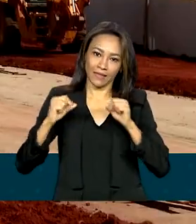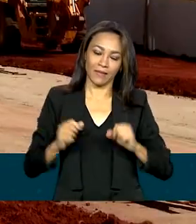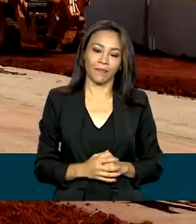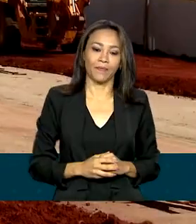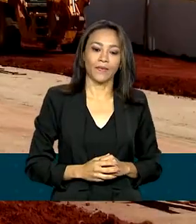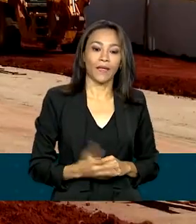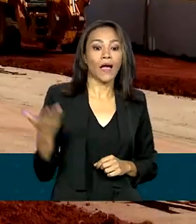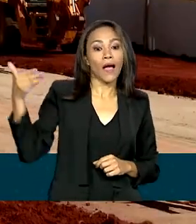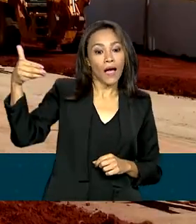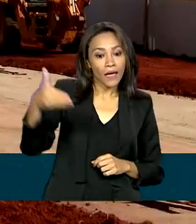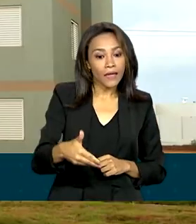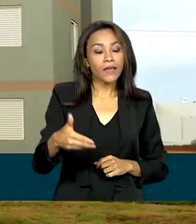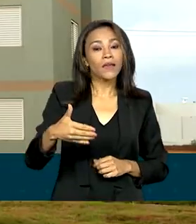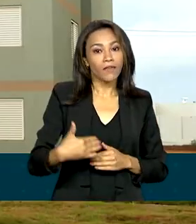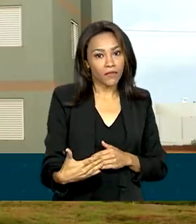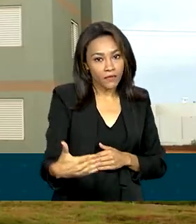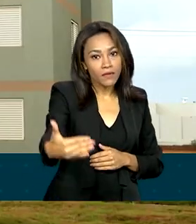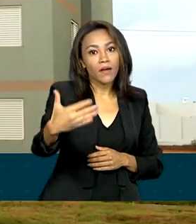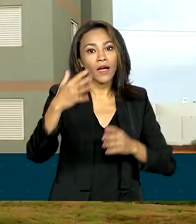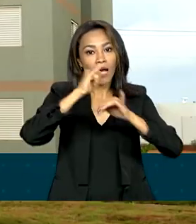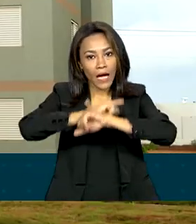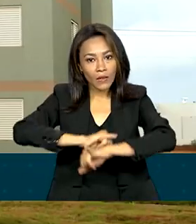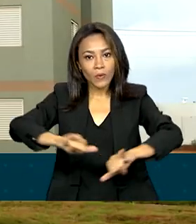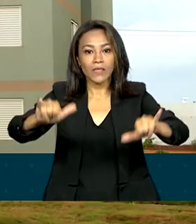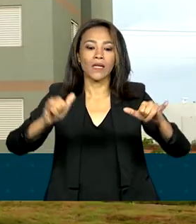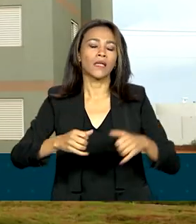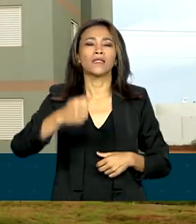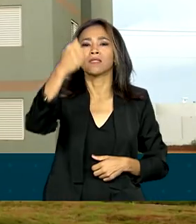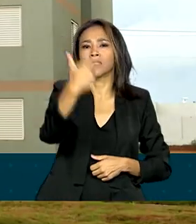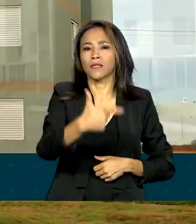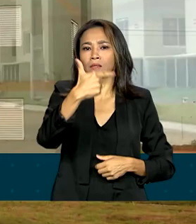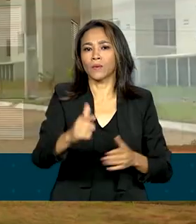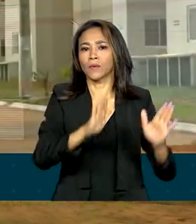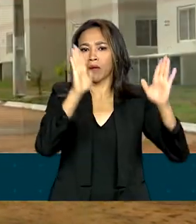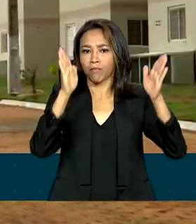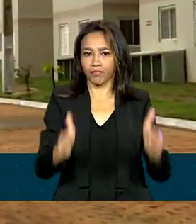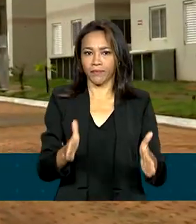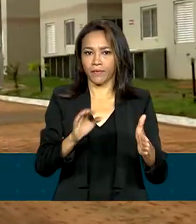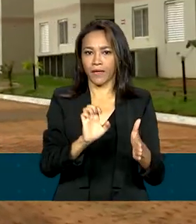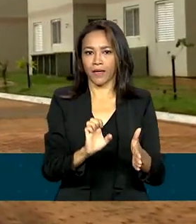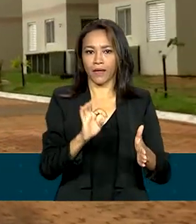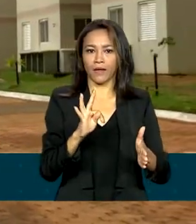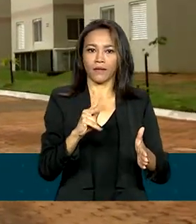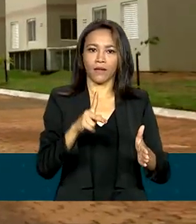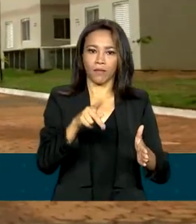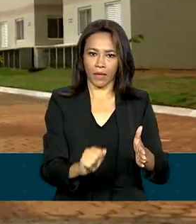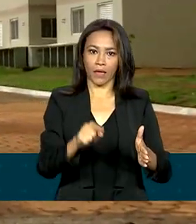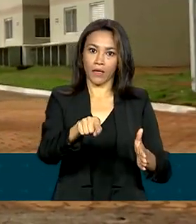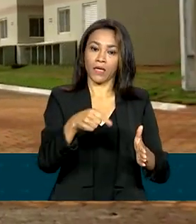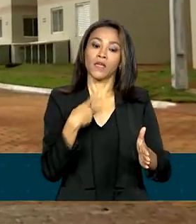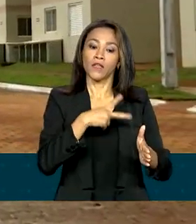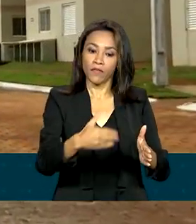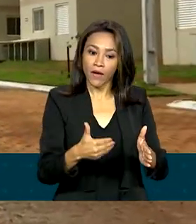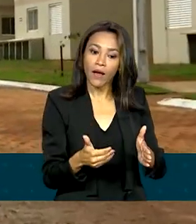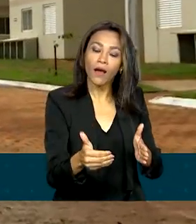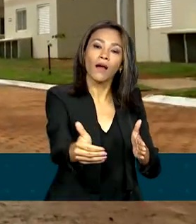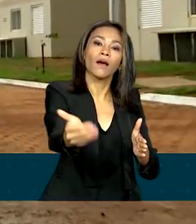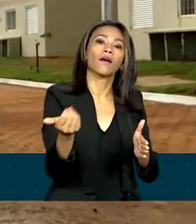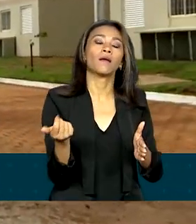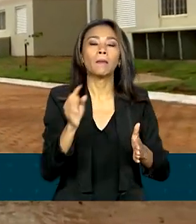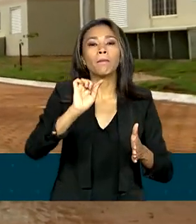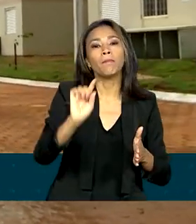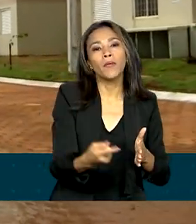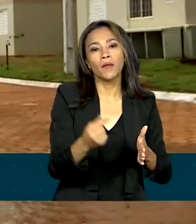também deve ser feito o anúncio da retomada da segunda etapa do residencial, que vai beneficiar mais 1.150